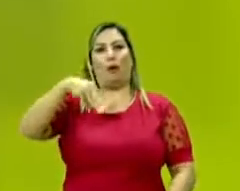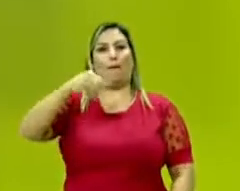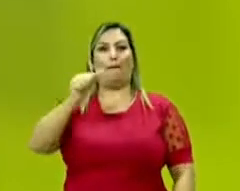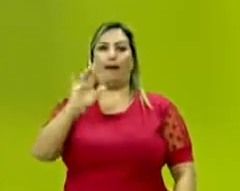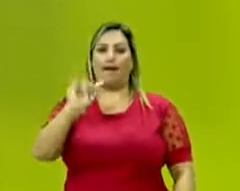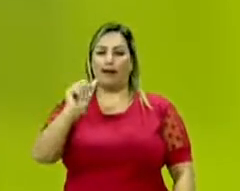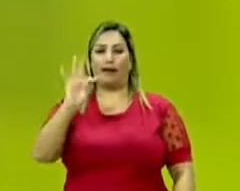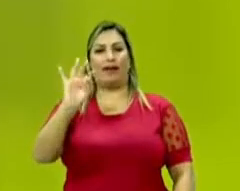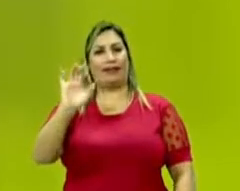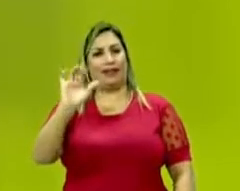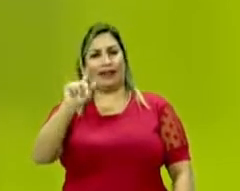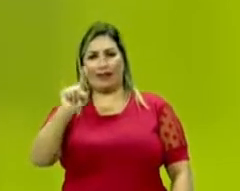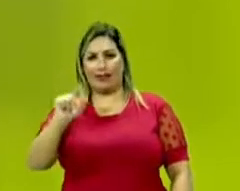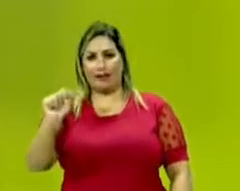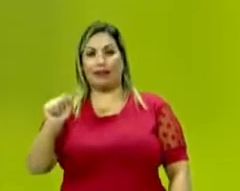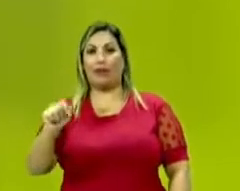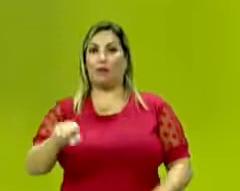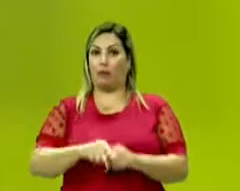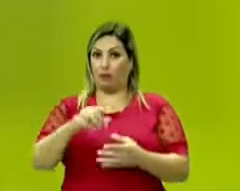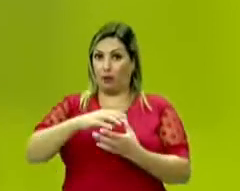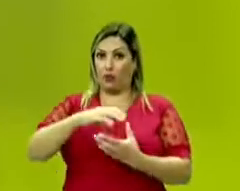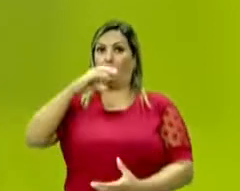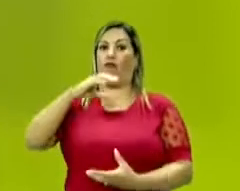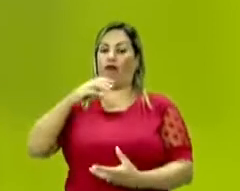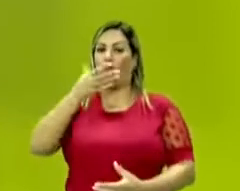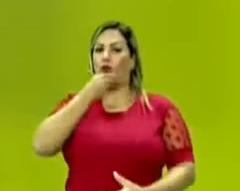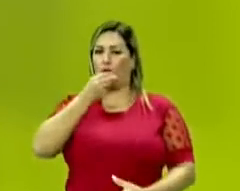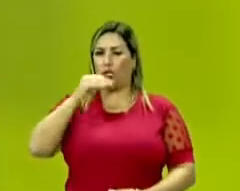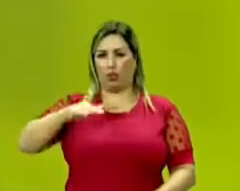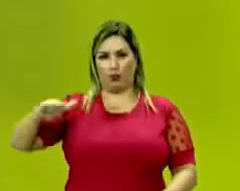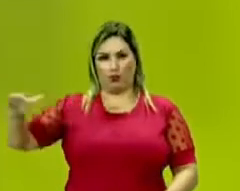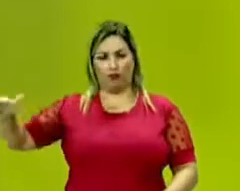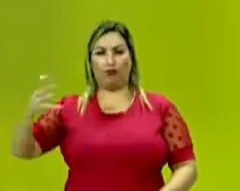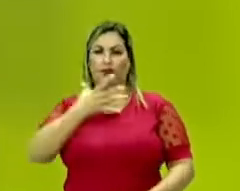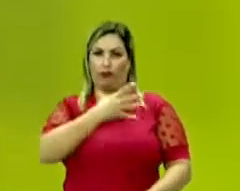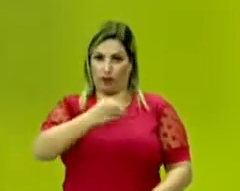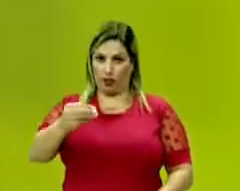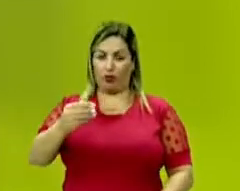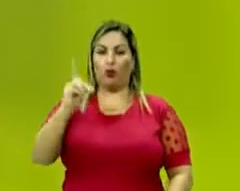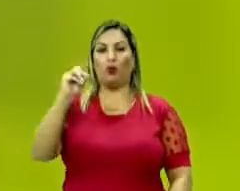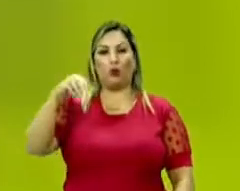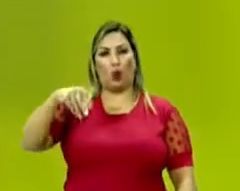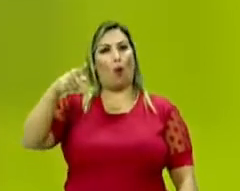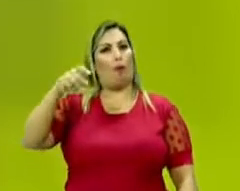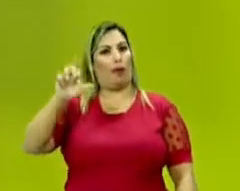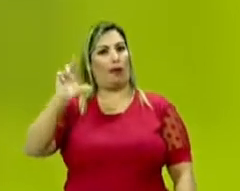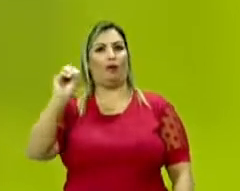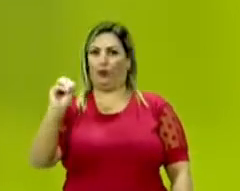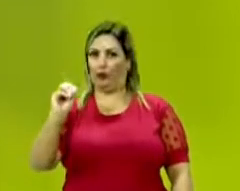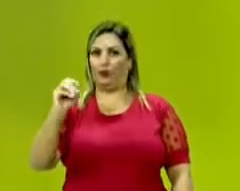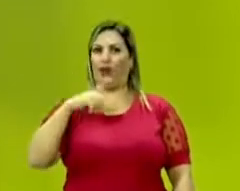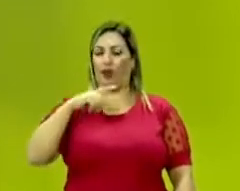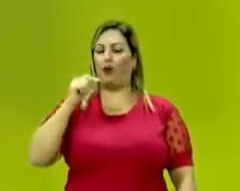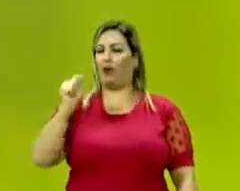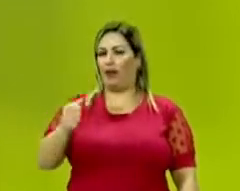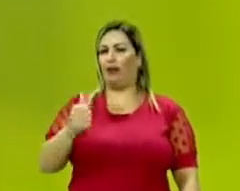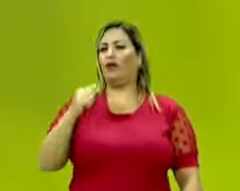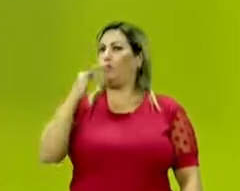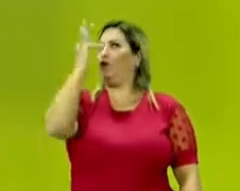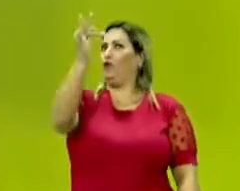Tereza, mas o primogênito dos meninos, Dom Pedro, que seria, então,